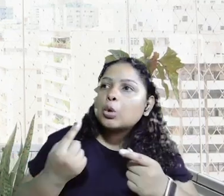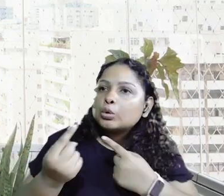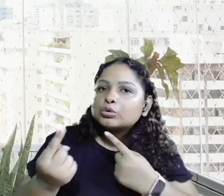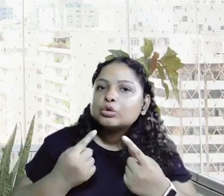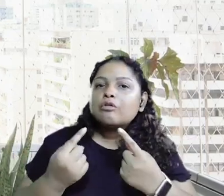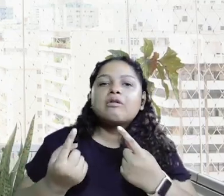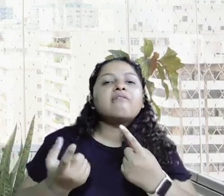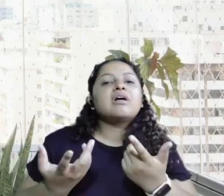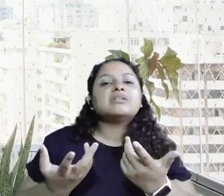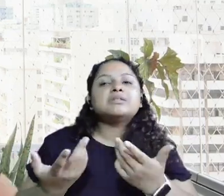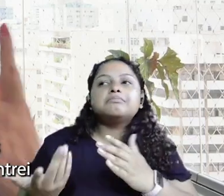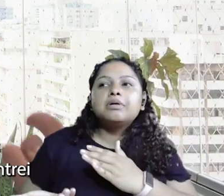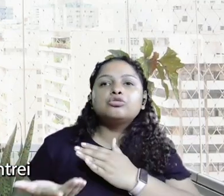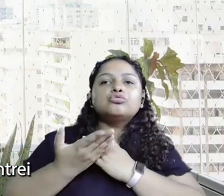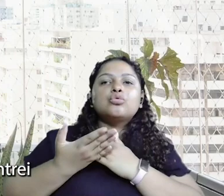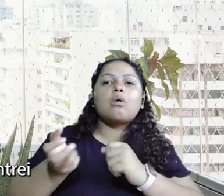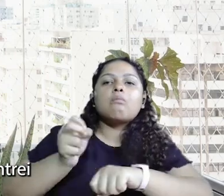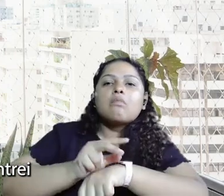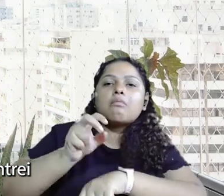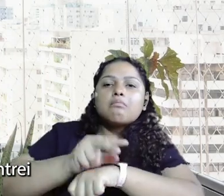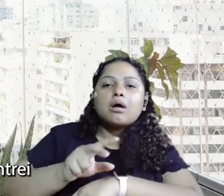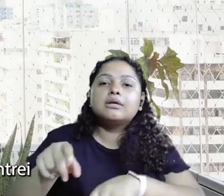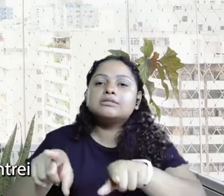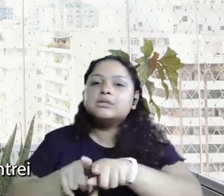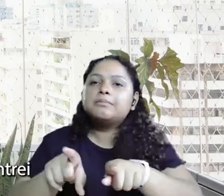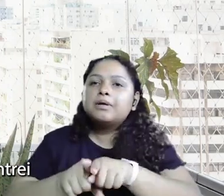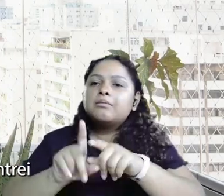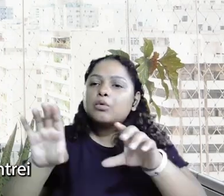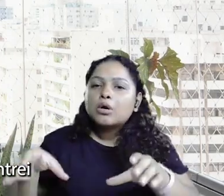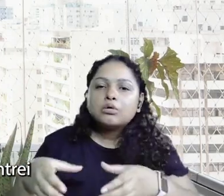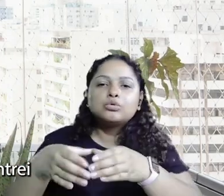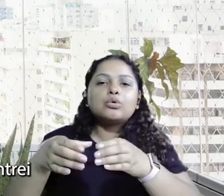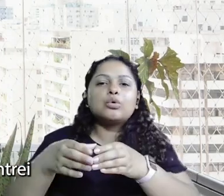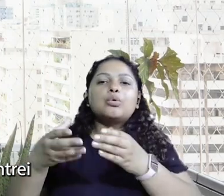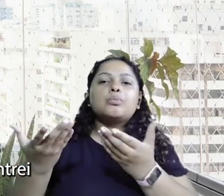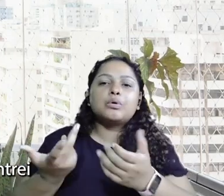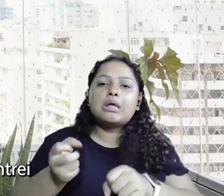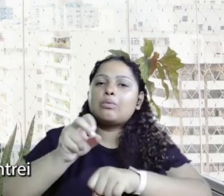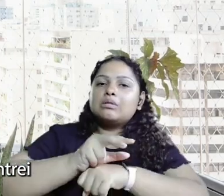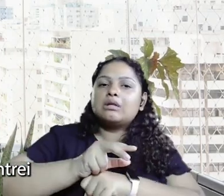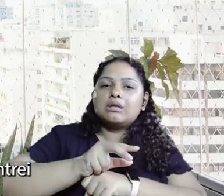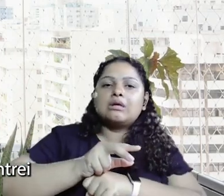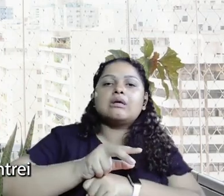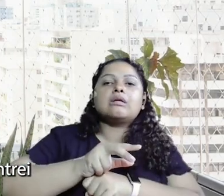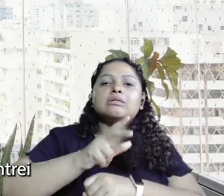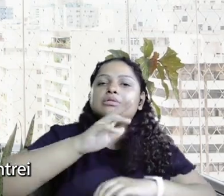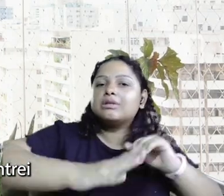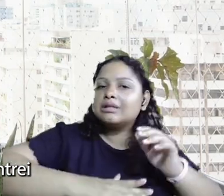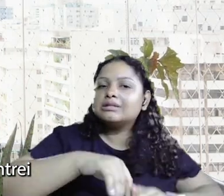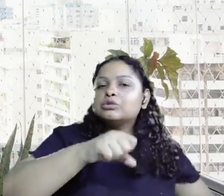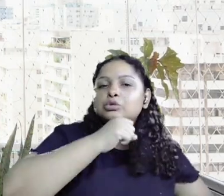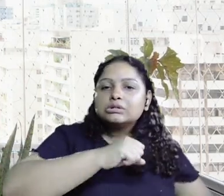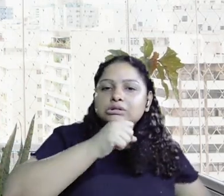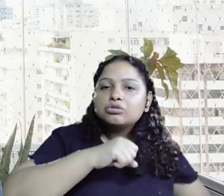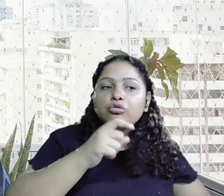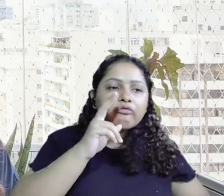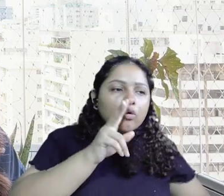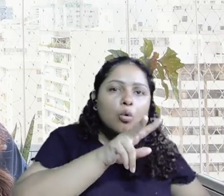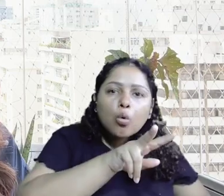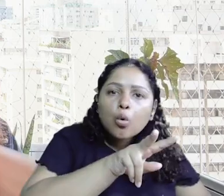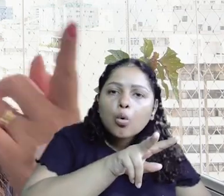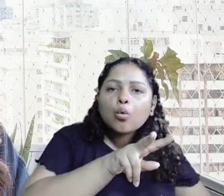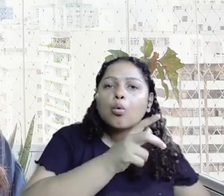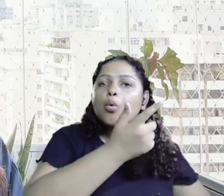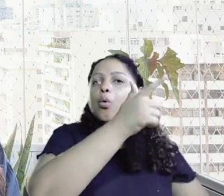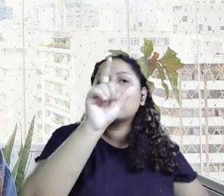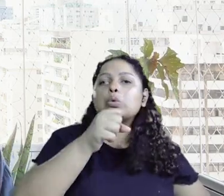daquela conversa que a gente teve que me abriu muitas possibilidades, por causa da comunidade que eu entrei lá da talento sênior